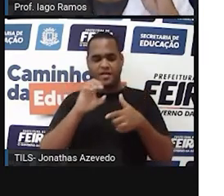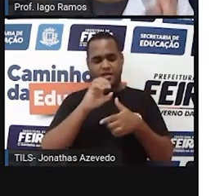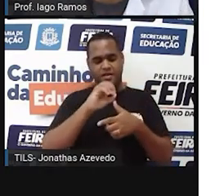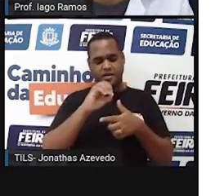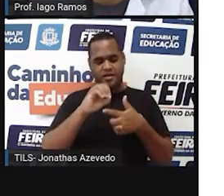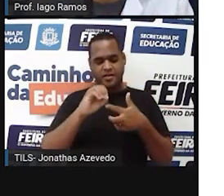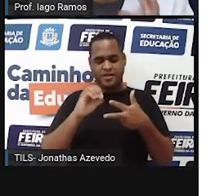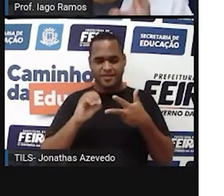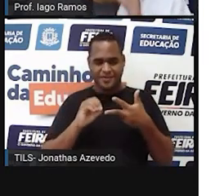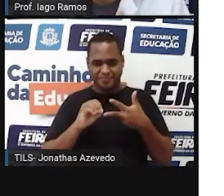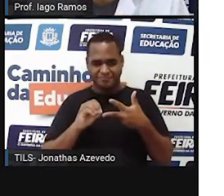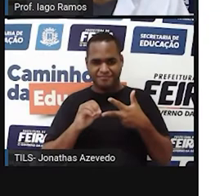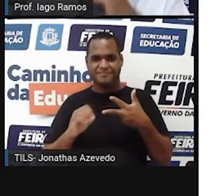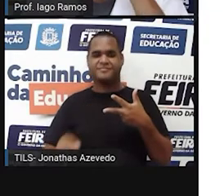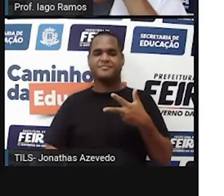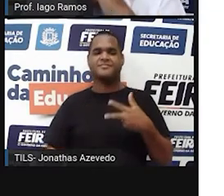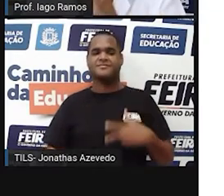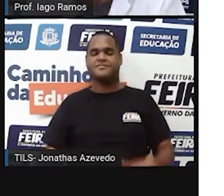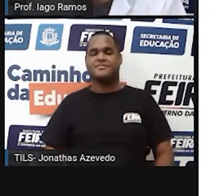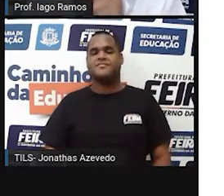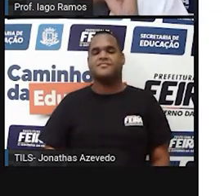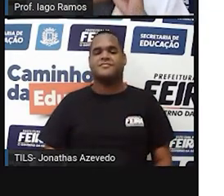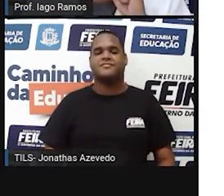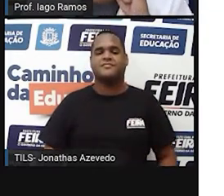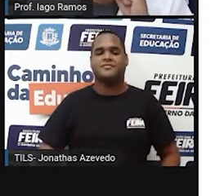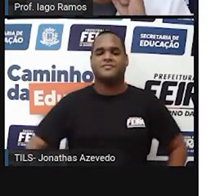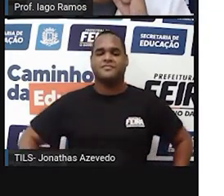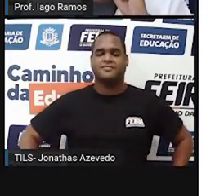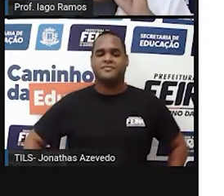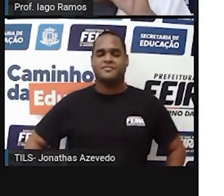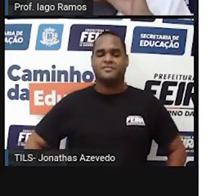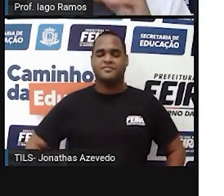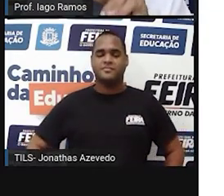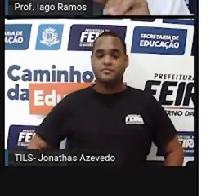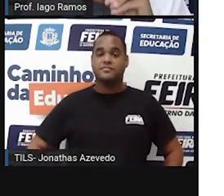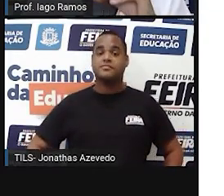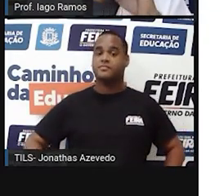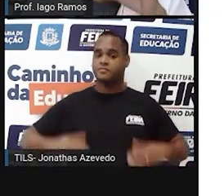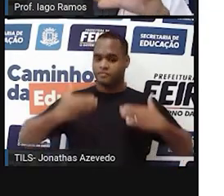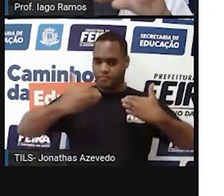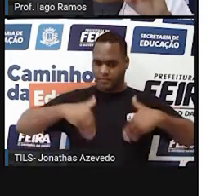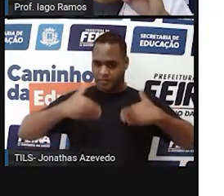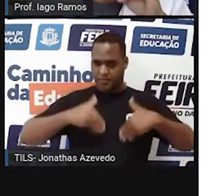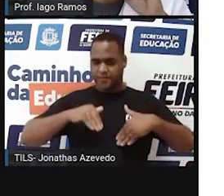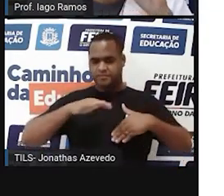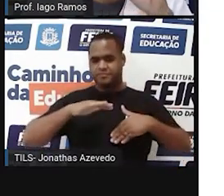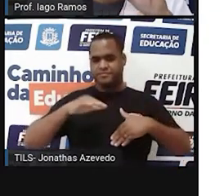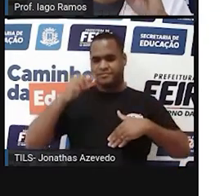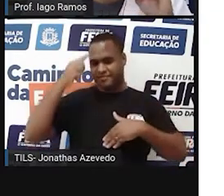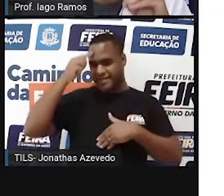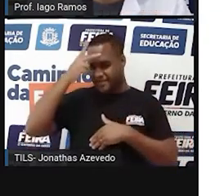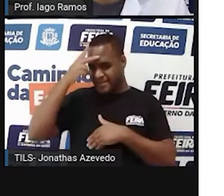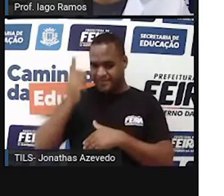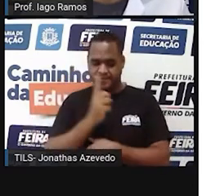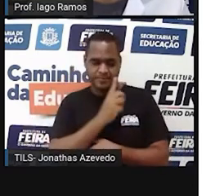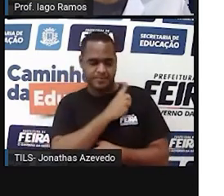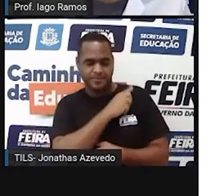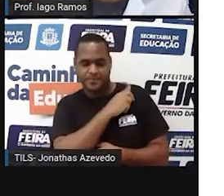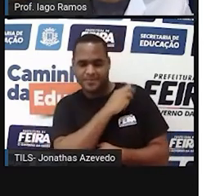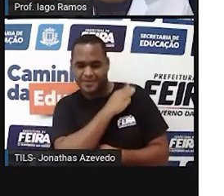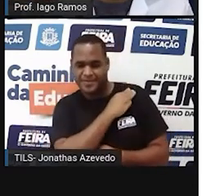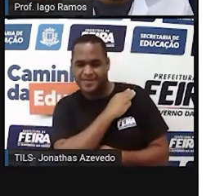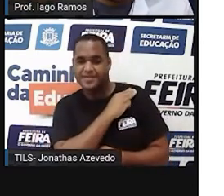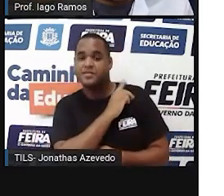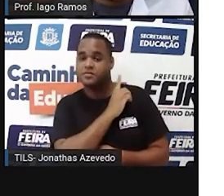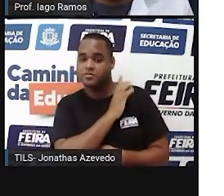Nacional do Ensino Médio, né? É uma prova que a galera lá do Ensino Médio, do final do Ensino Médio,